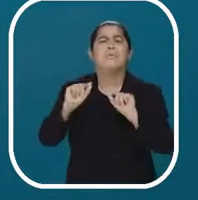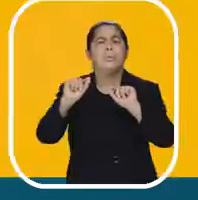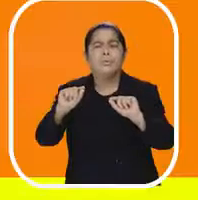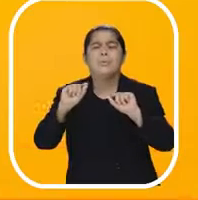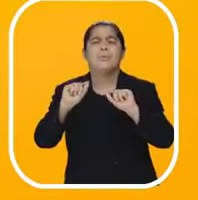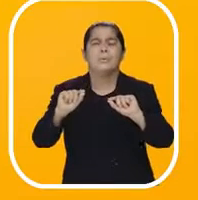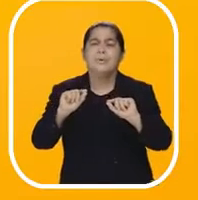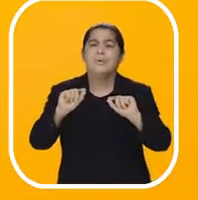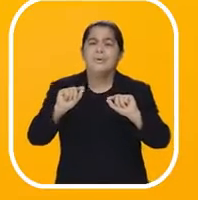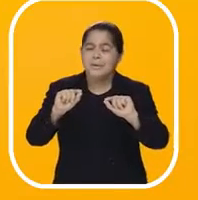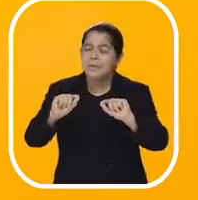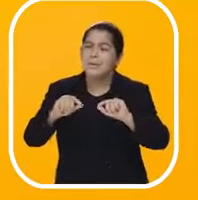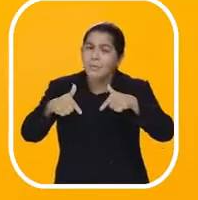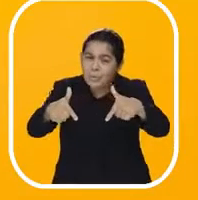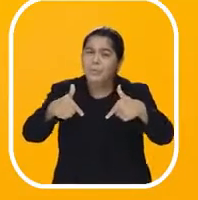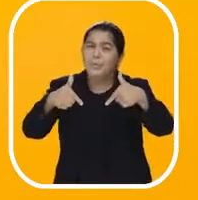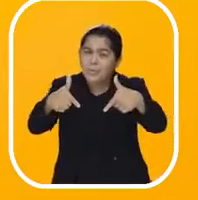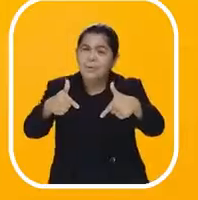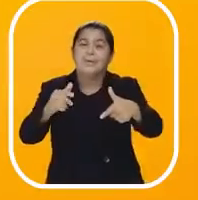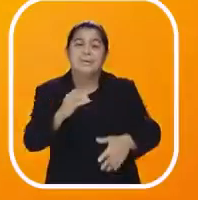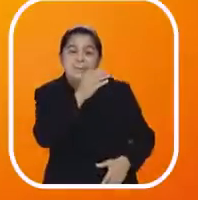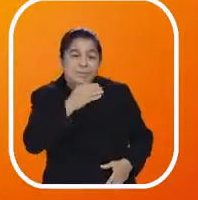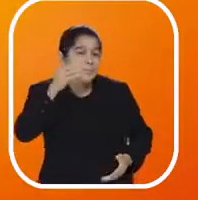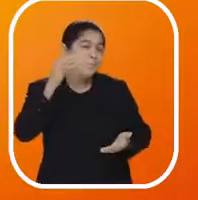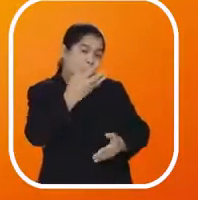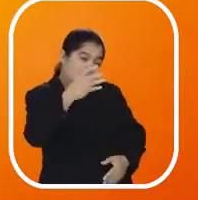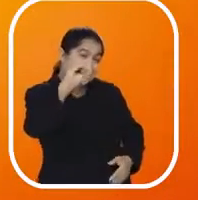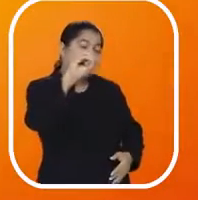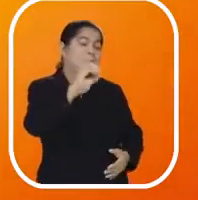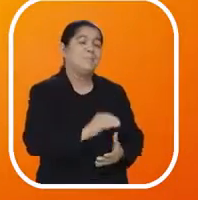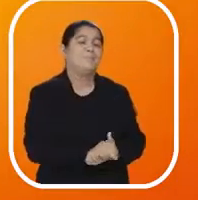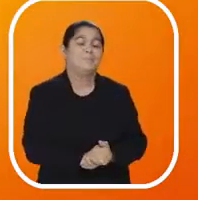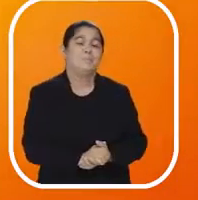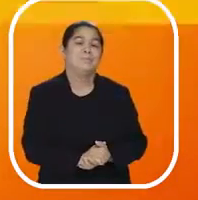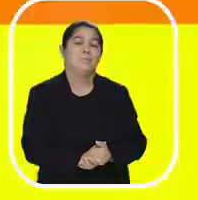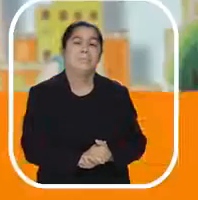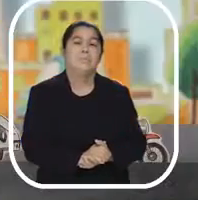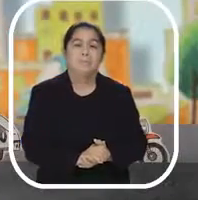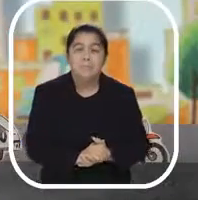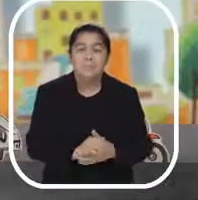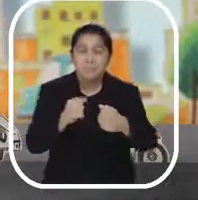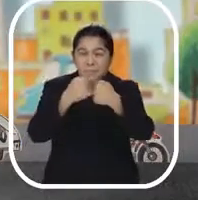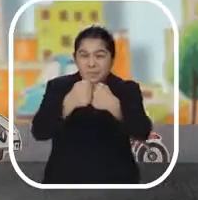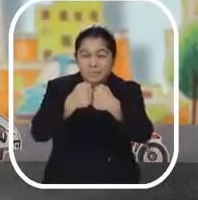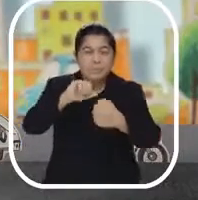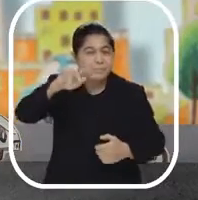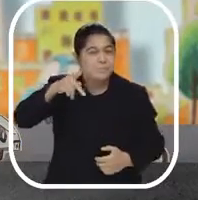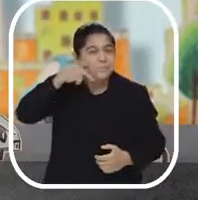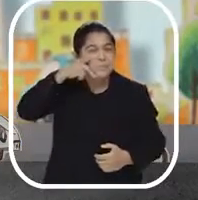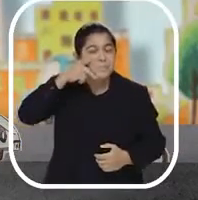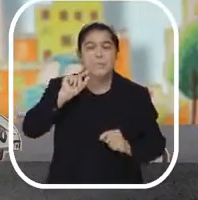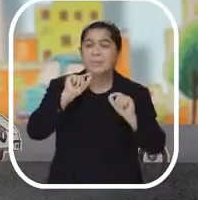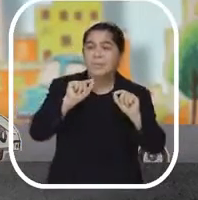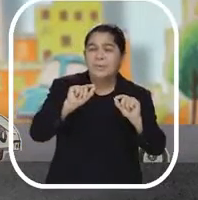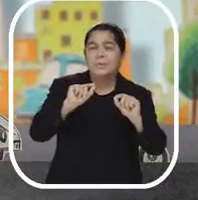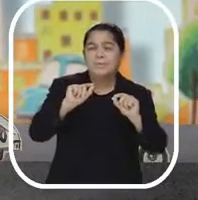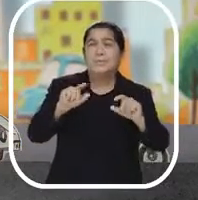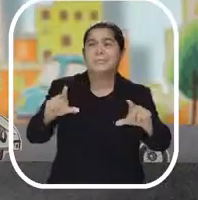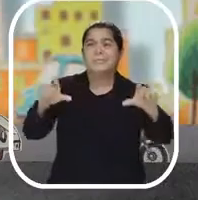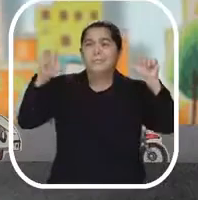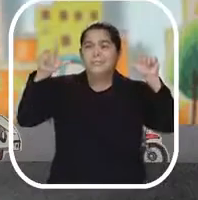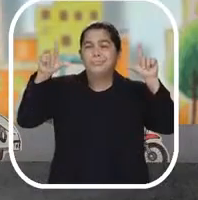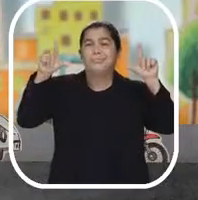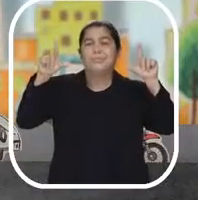aguenta Para fazer acontecer, é Sida 40. Transporte público de João Pessoa